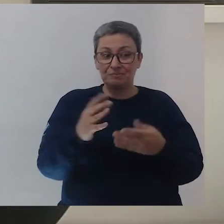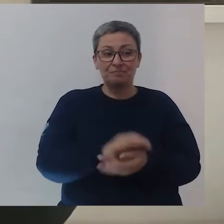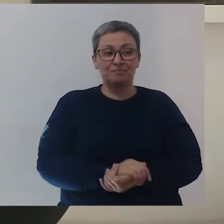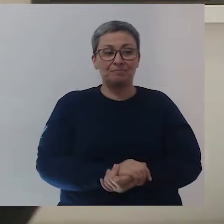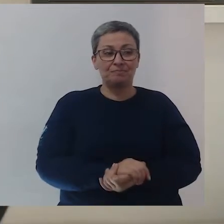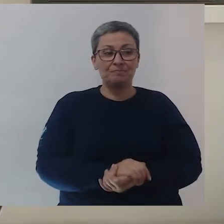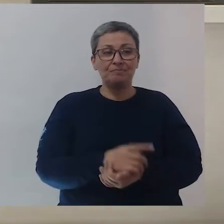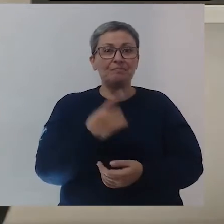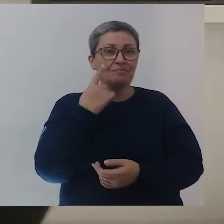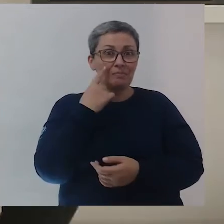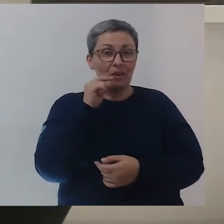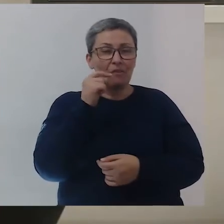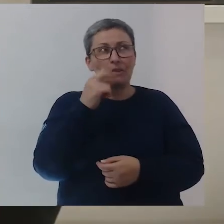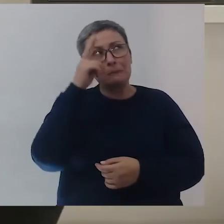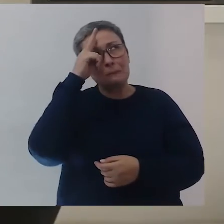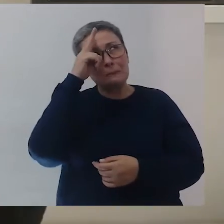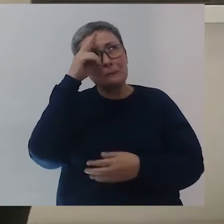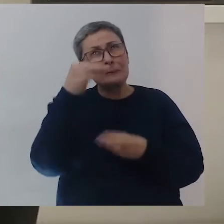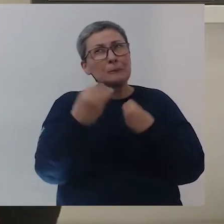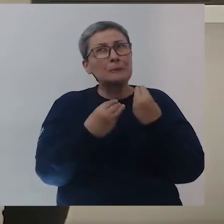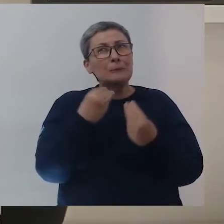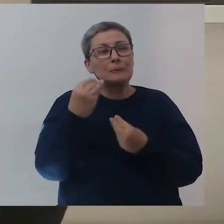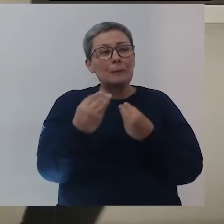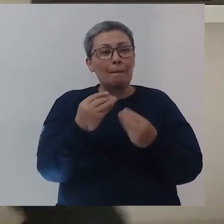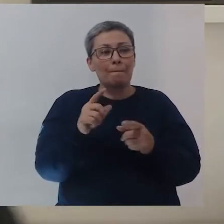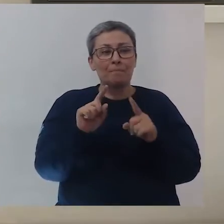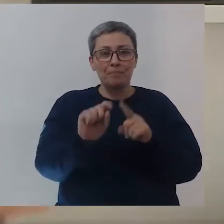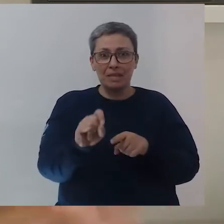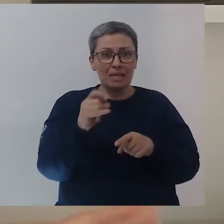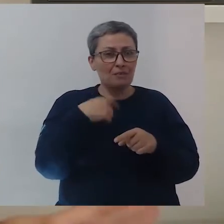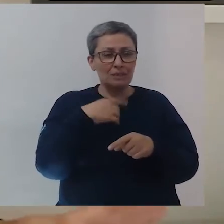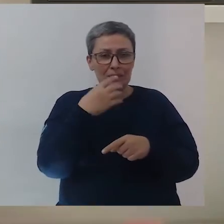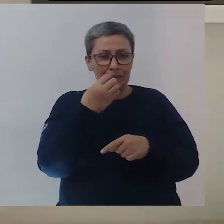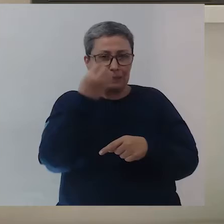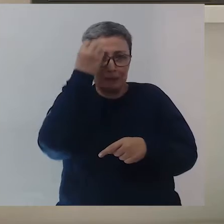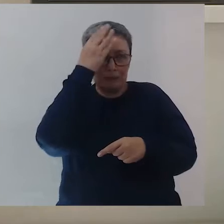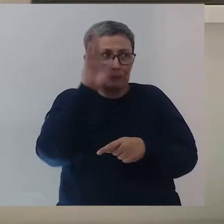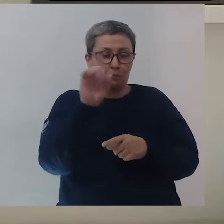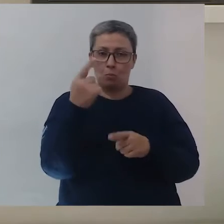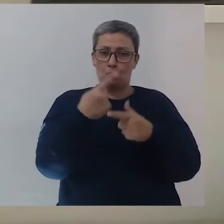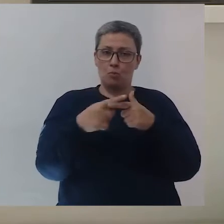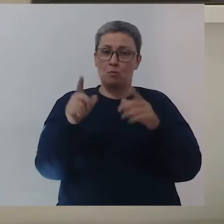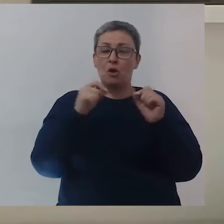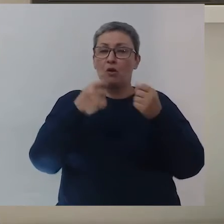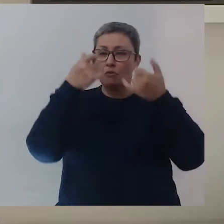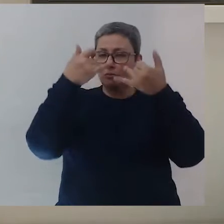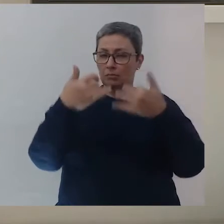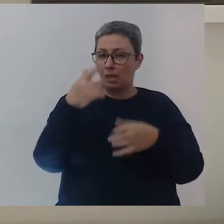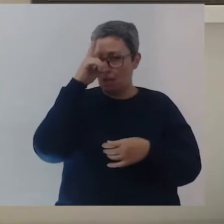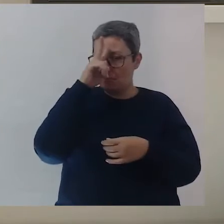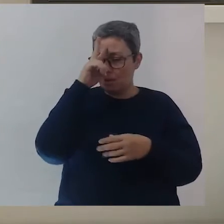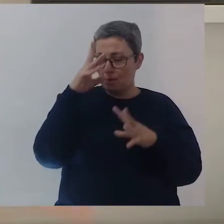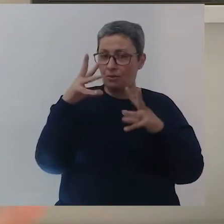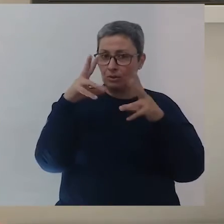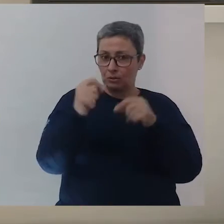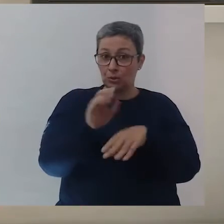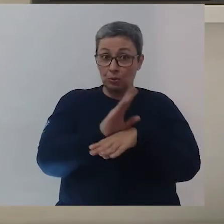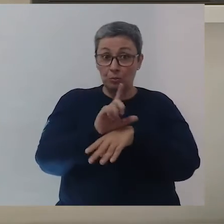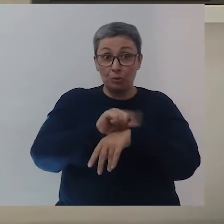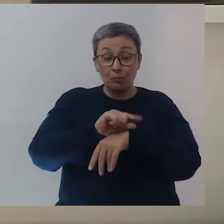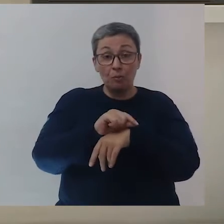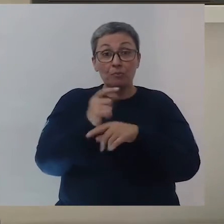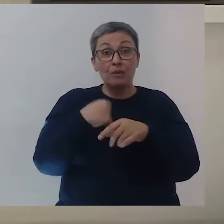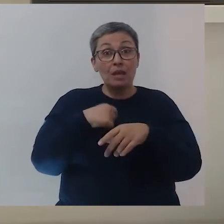Hum? Vamos tentar puxar na memória? Se vocês não lembram, não tem problema, porque aí eu vou refrescar a memória de vocês. Ó, o curta